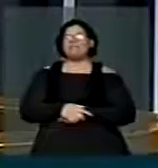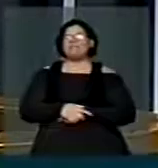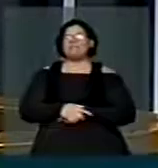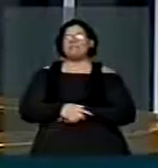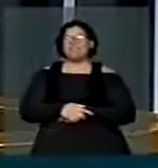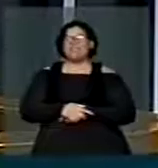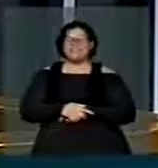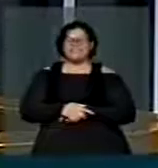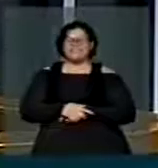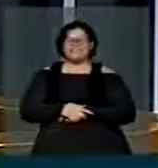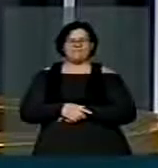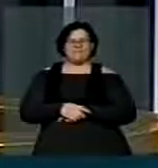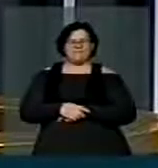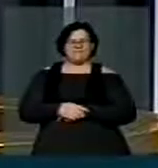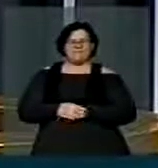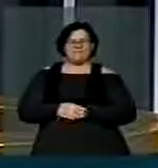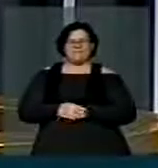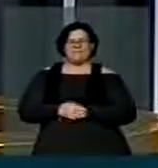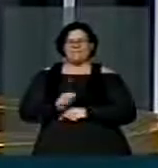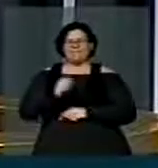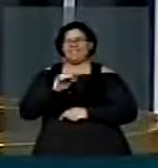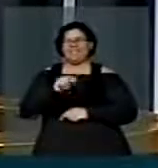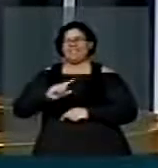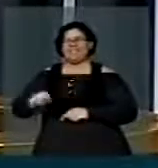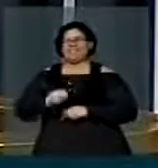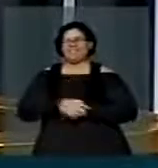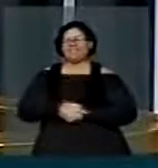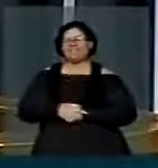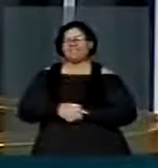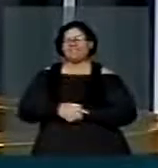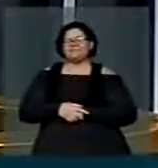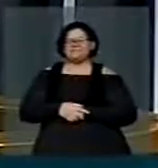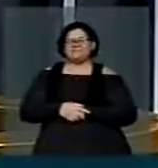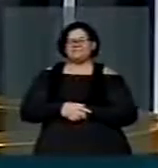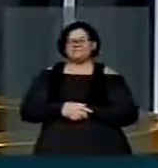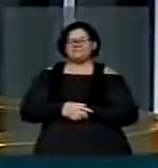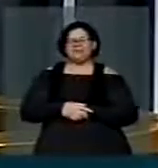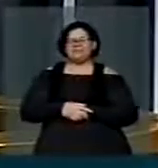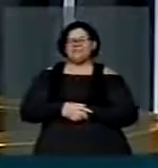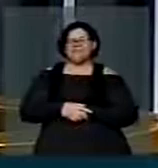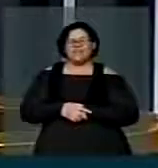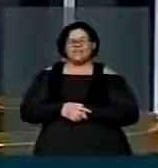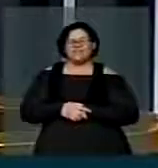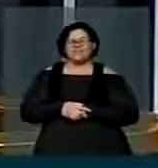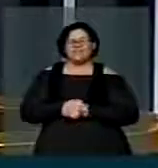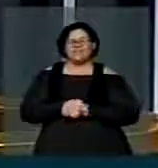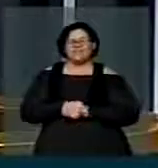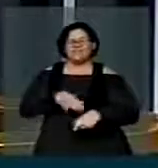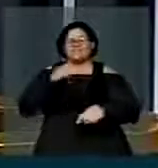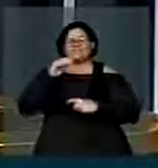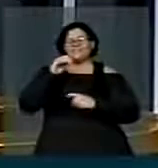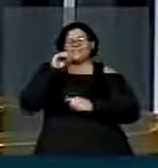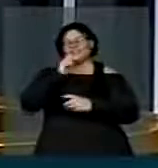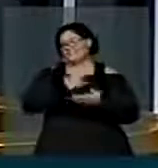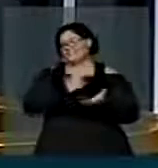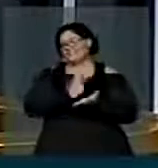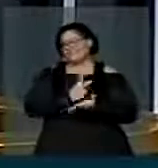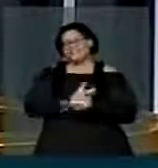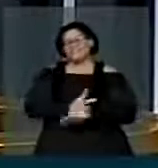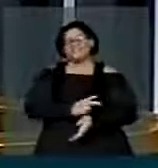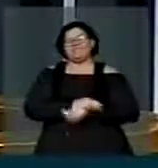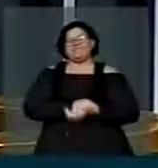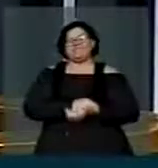povo pela aniquilação dos povos originários e dos pretos. Senhor presidente, eu peço que seja